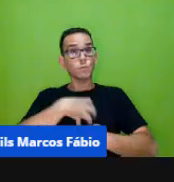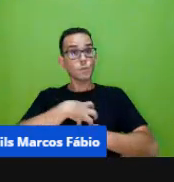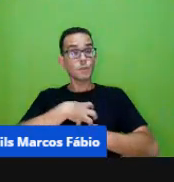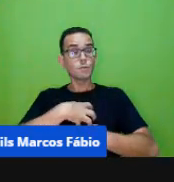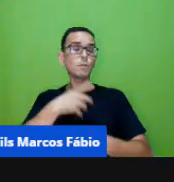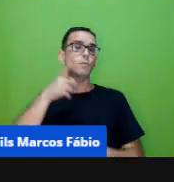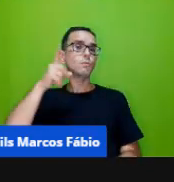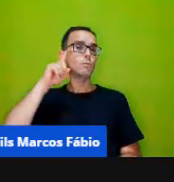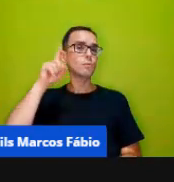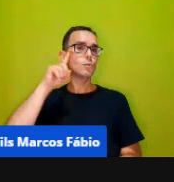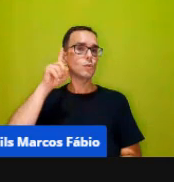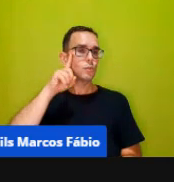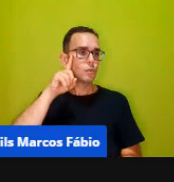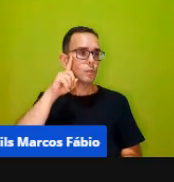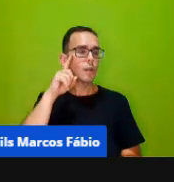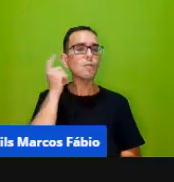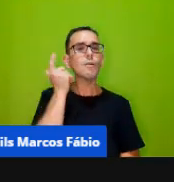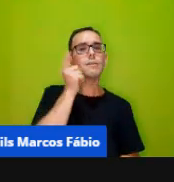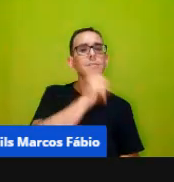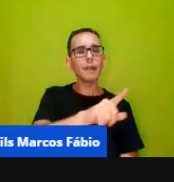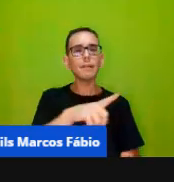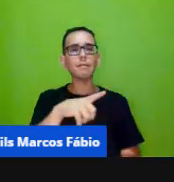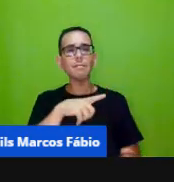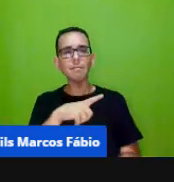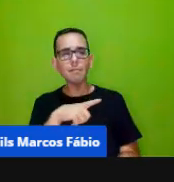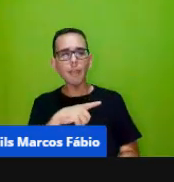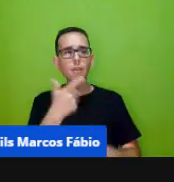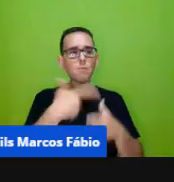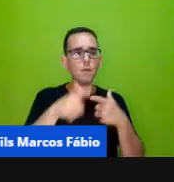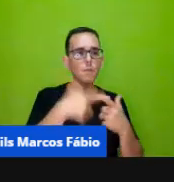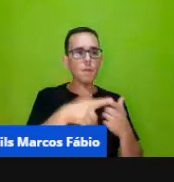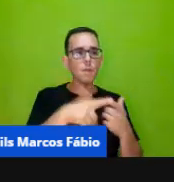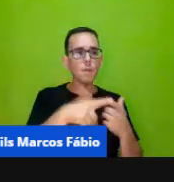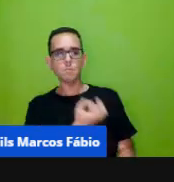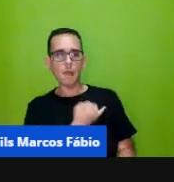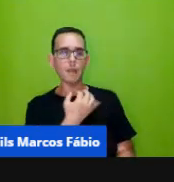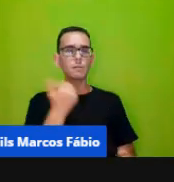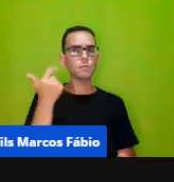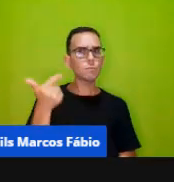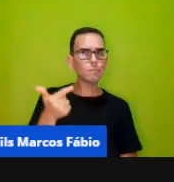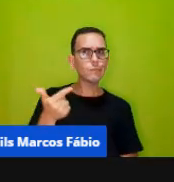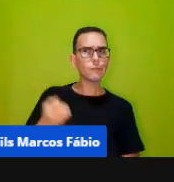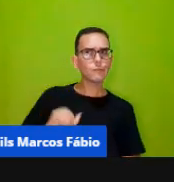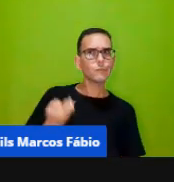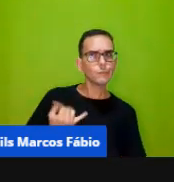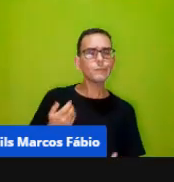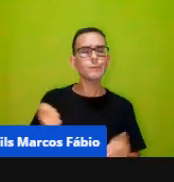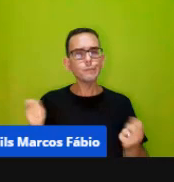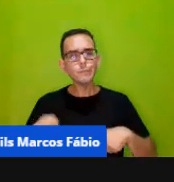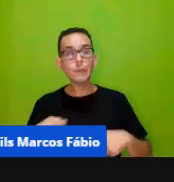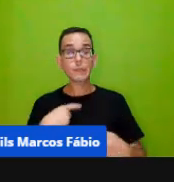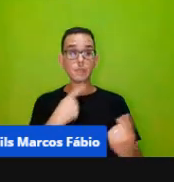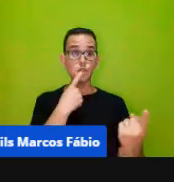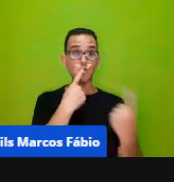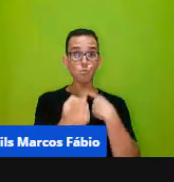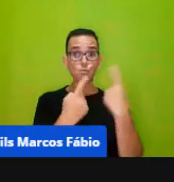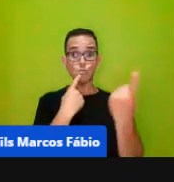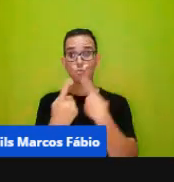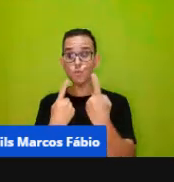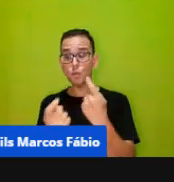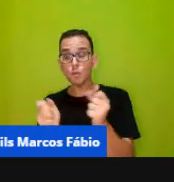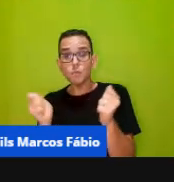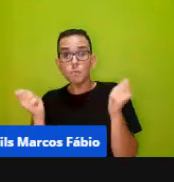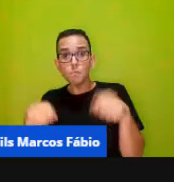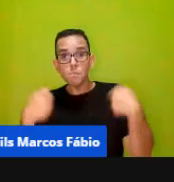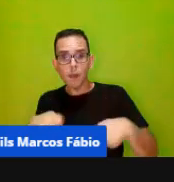nós conseguimos ter problemas numéricos problemas não numéricos podemos ter uma discussão de possibilidades com as